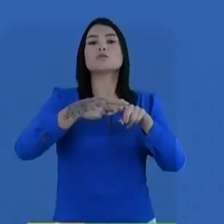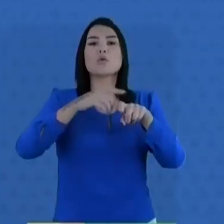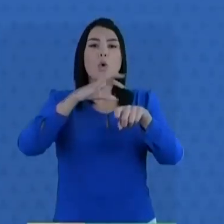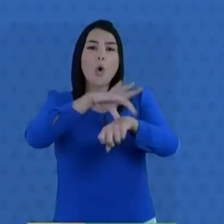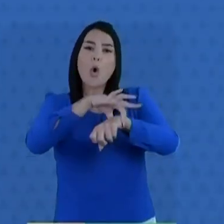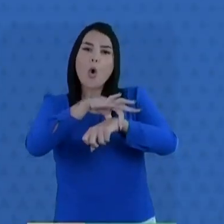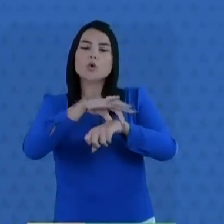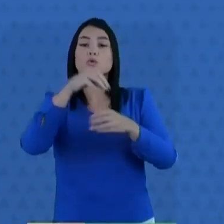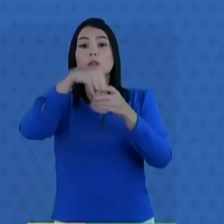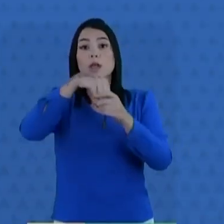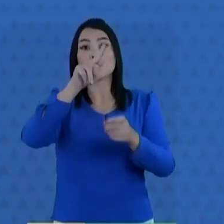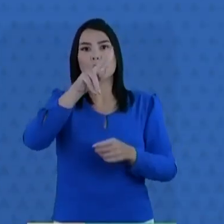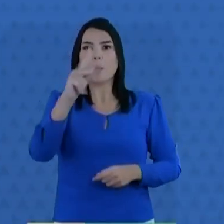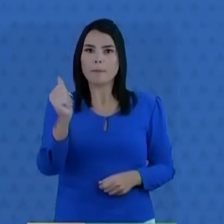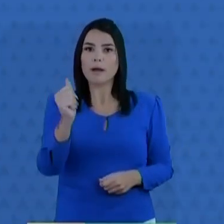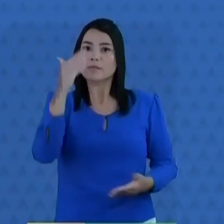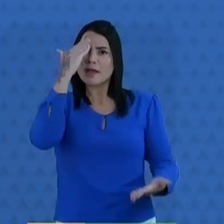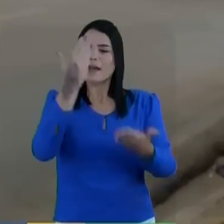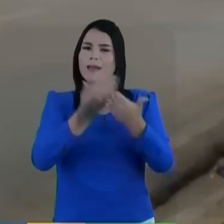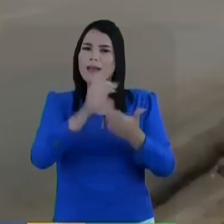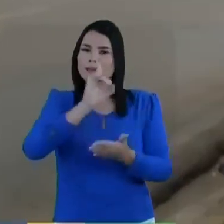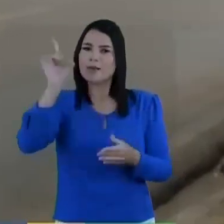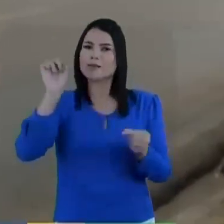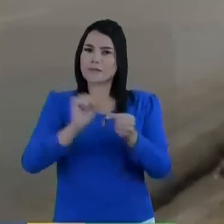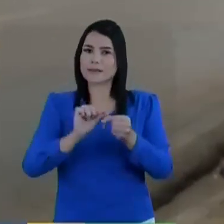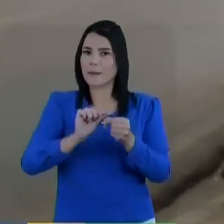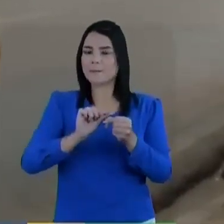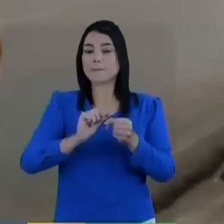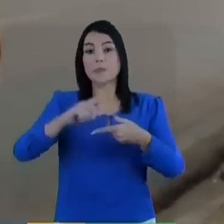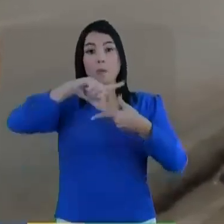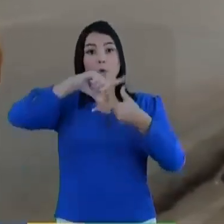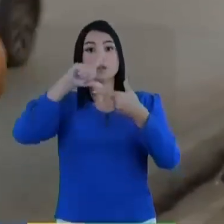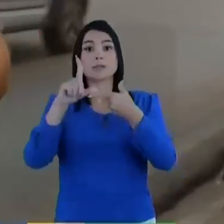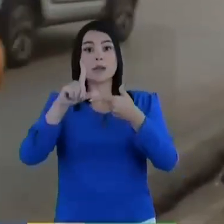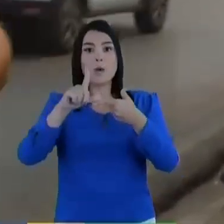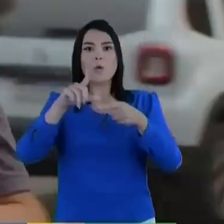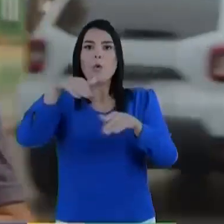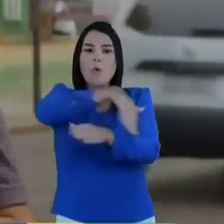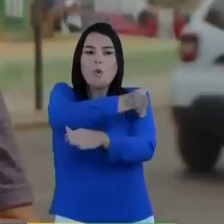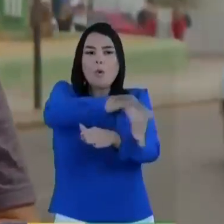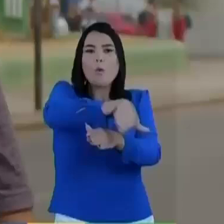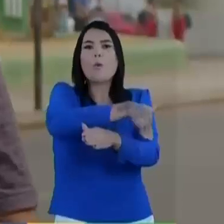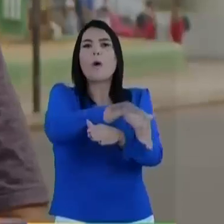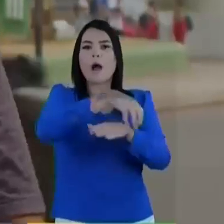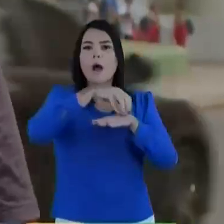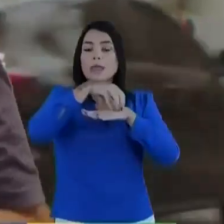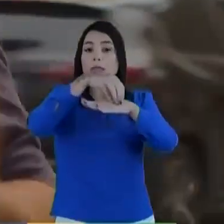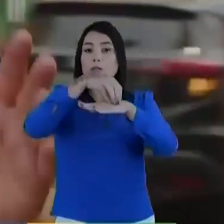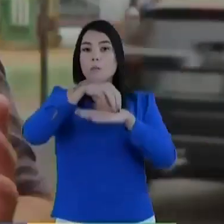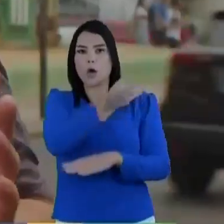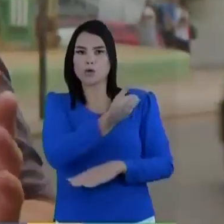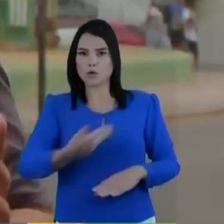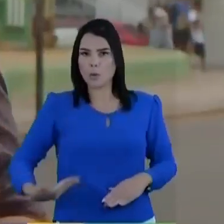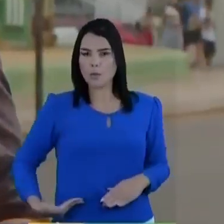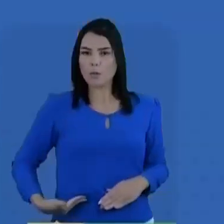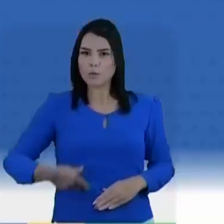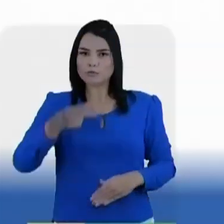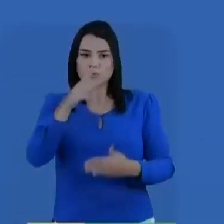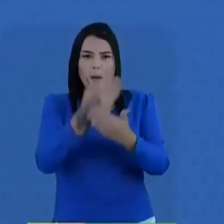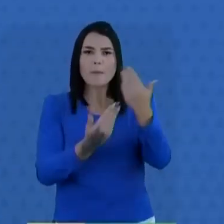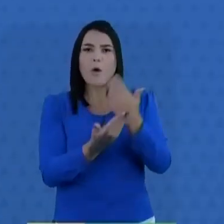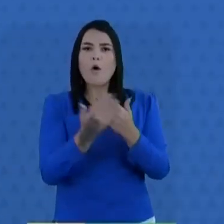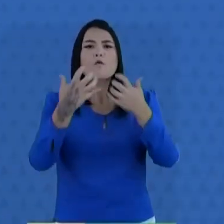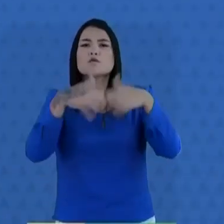fazer. Modernização no trânsito. E nós também vamos trazer o transporte público na palma de sua mão. Vai funcionar quase como um motorista de